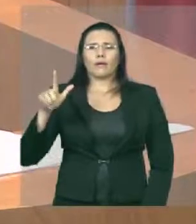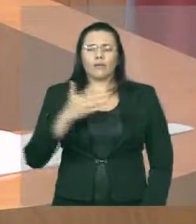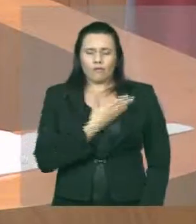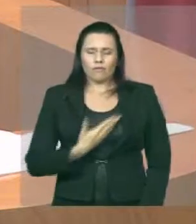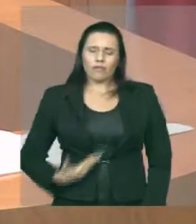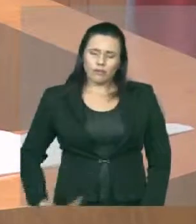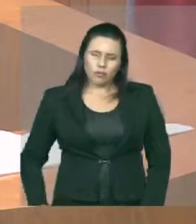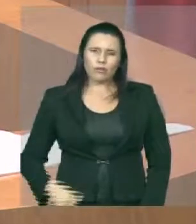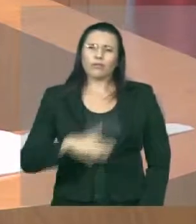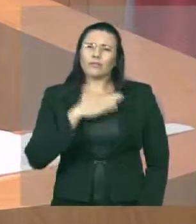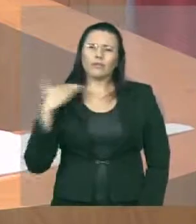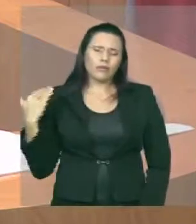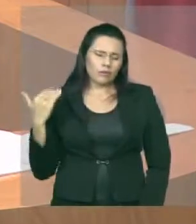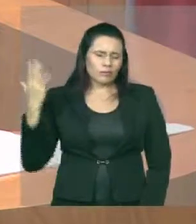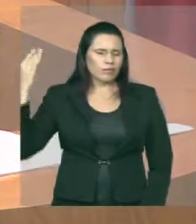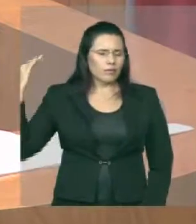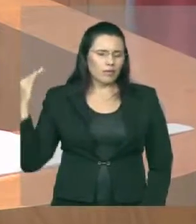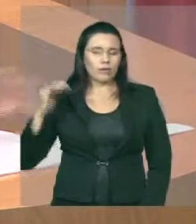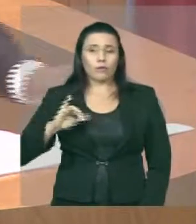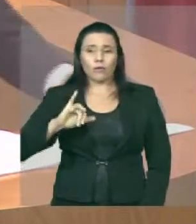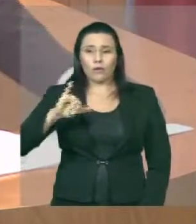Maranhão, Jackson Lago.